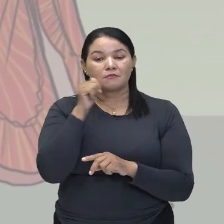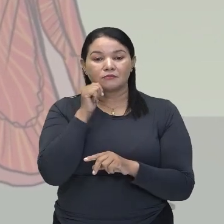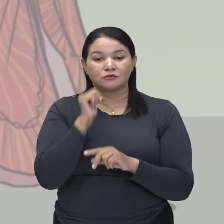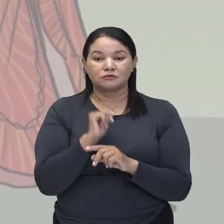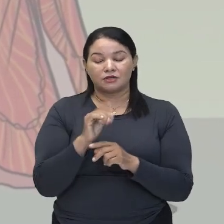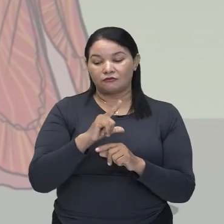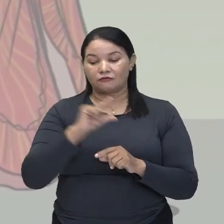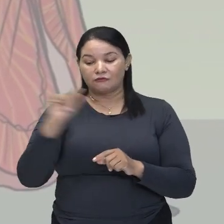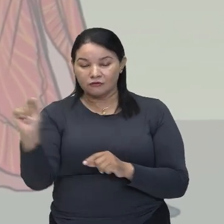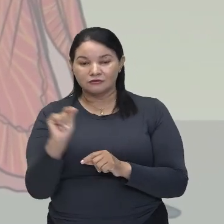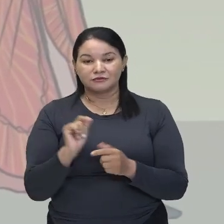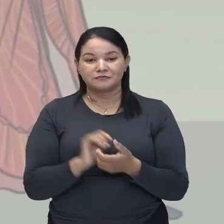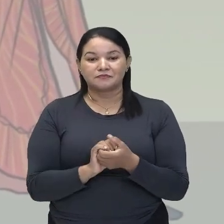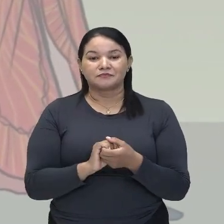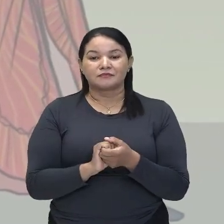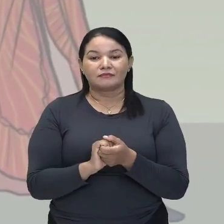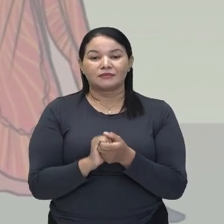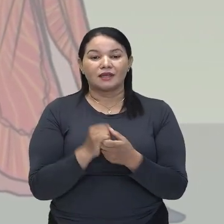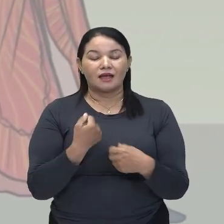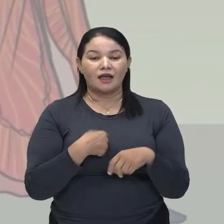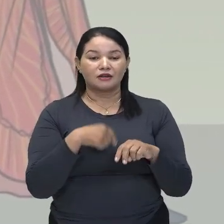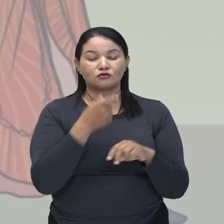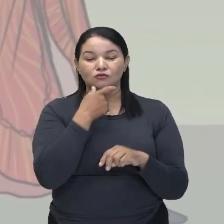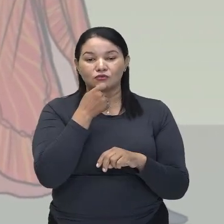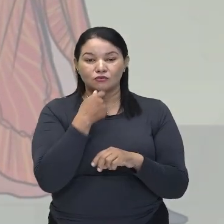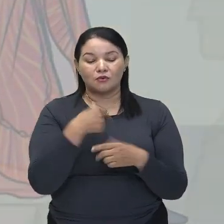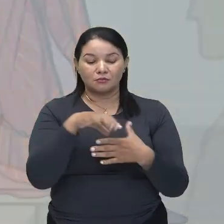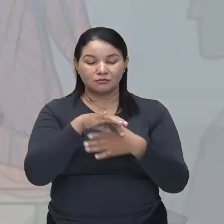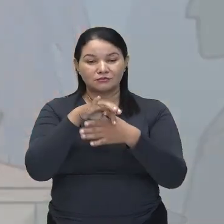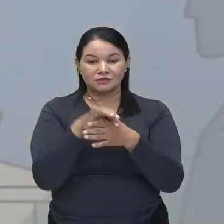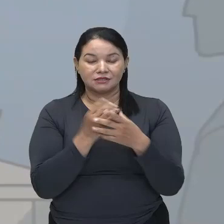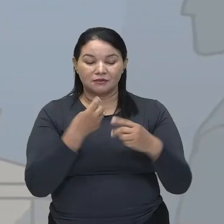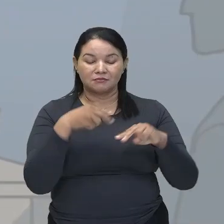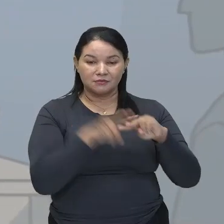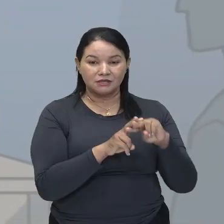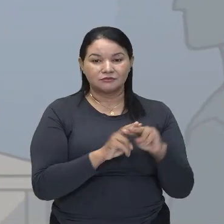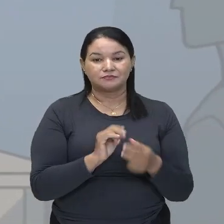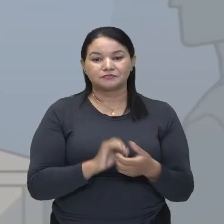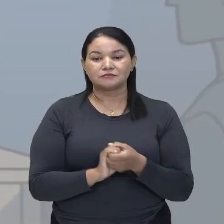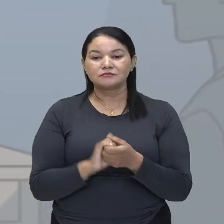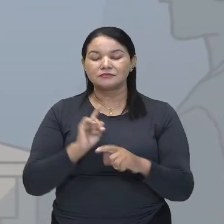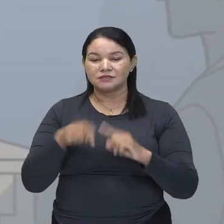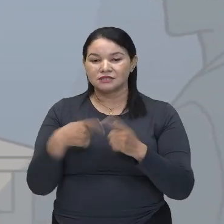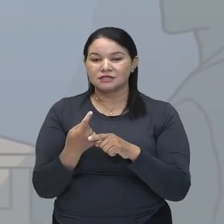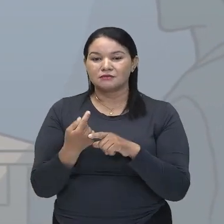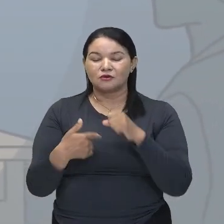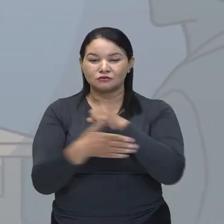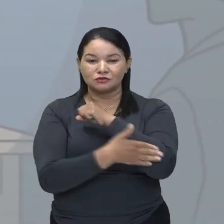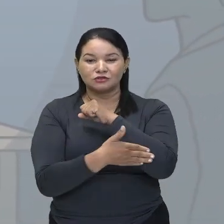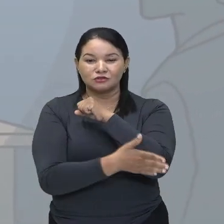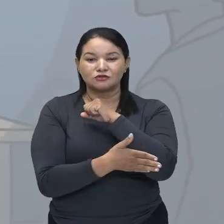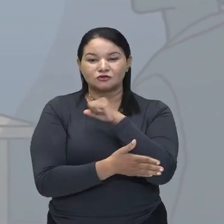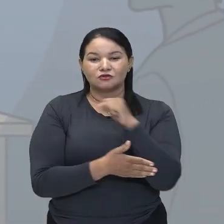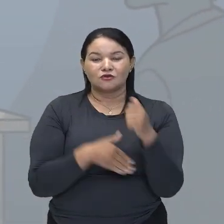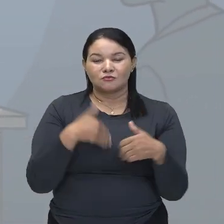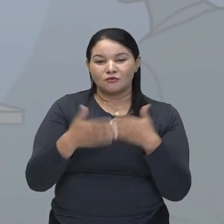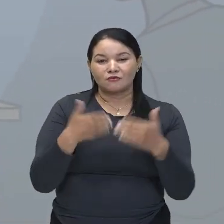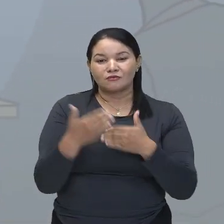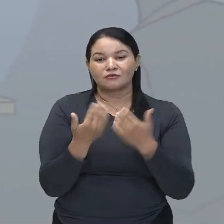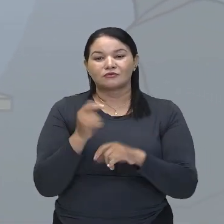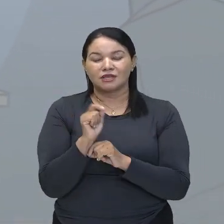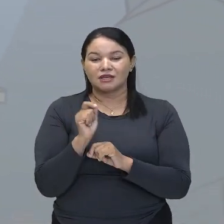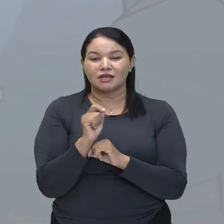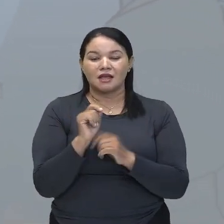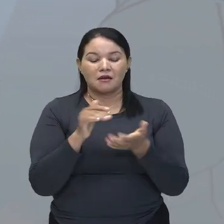e escapa. Como punição, Dom José é preso. Uma rede de intrigas e ciúmes, É alimentada quando a bela